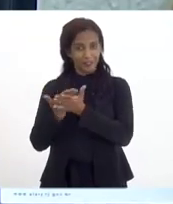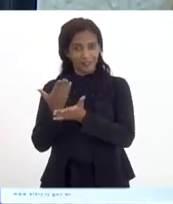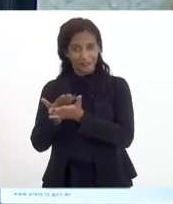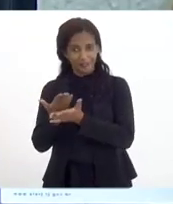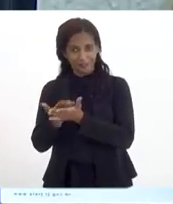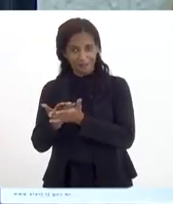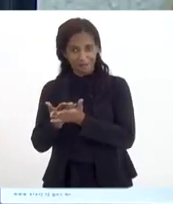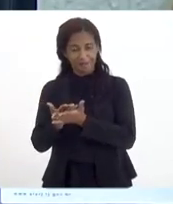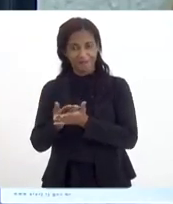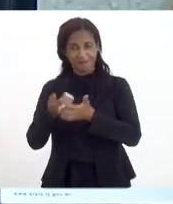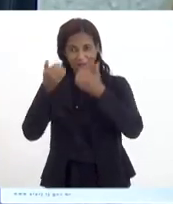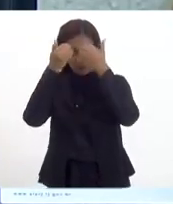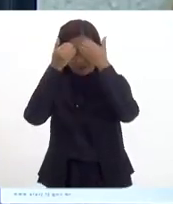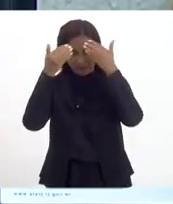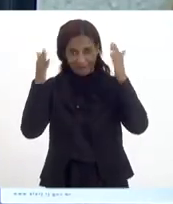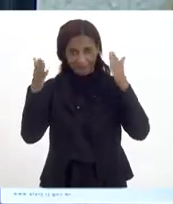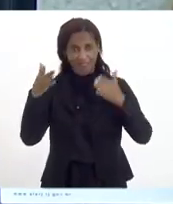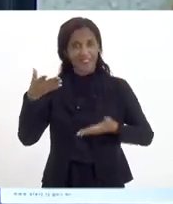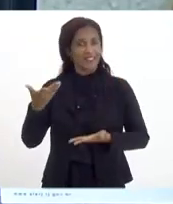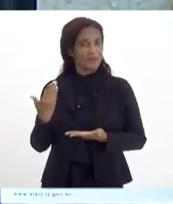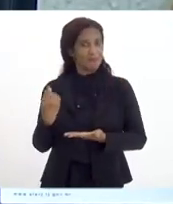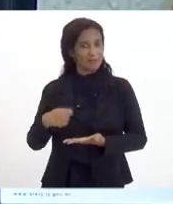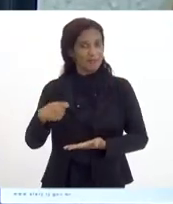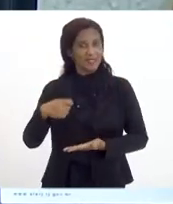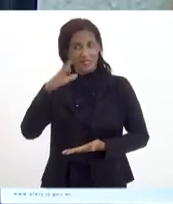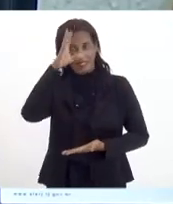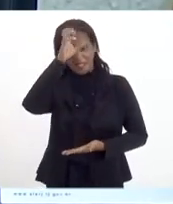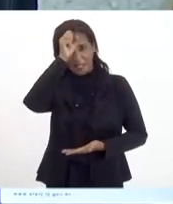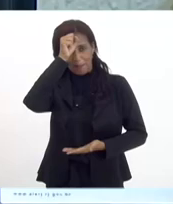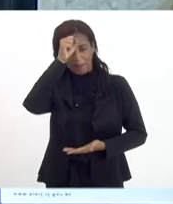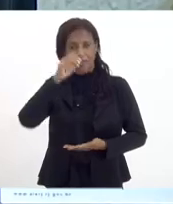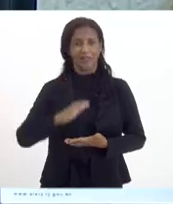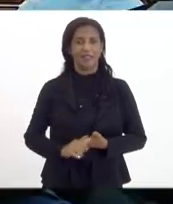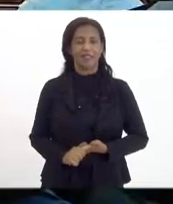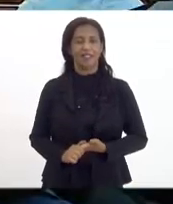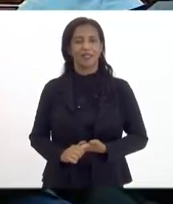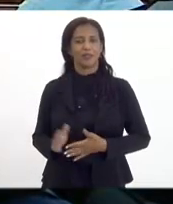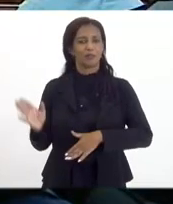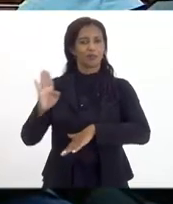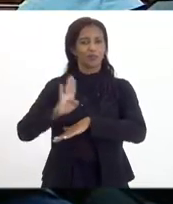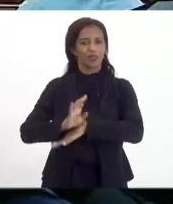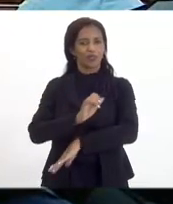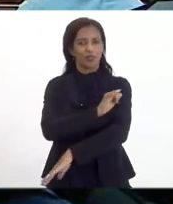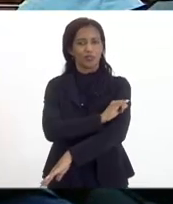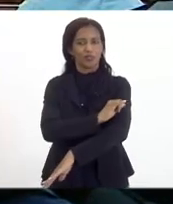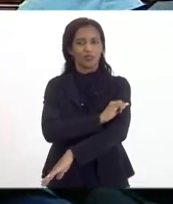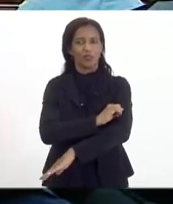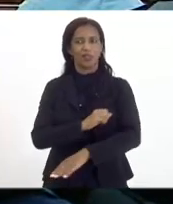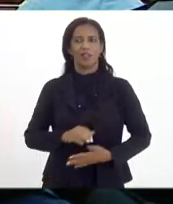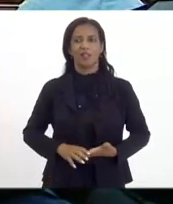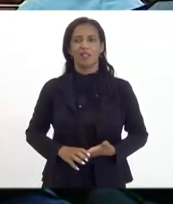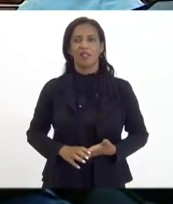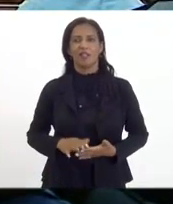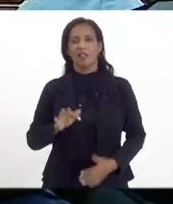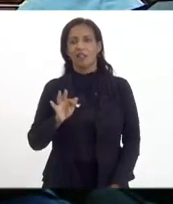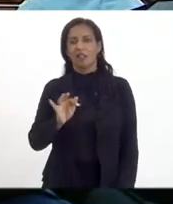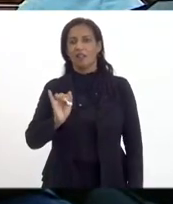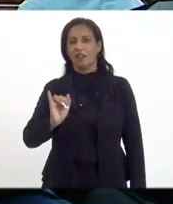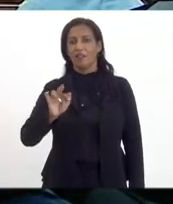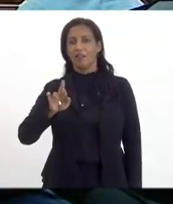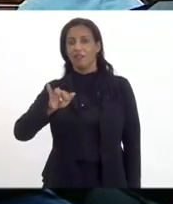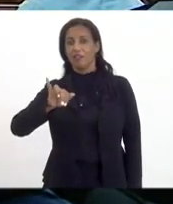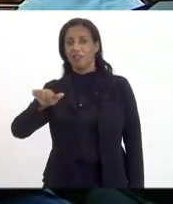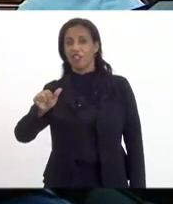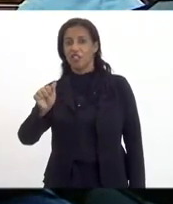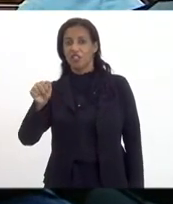e que a gente tem que aprender na questão da matriz de sumo e produto do Estado do Rio de Janeiro. A Fijan tem uma matriz lá,